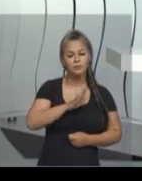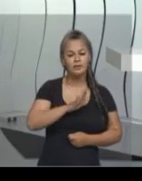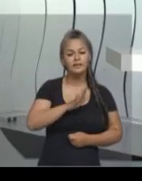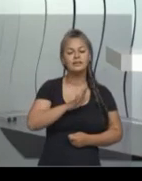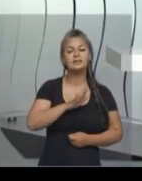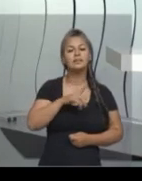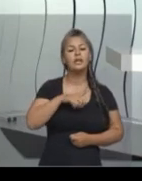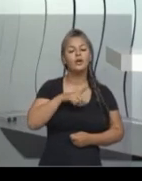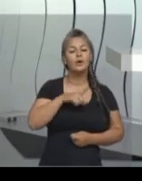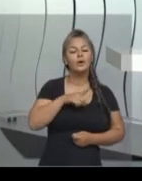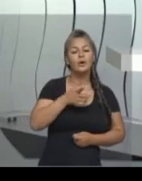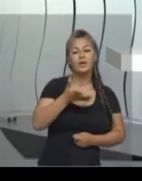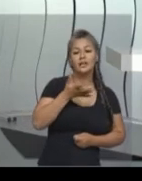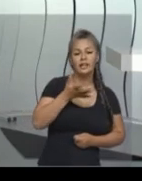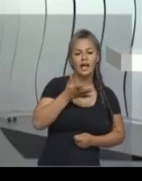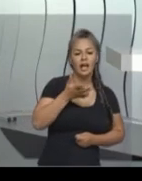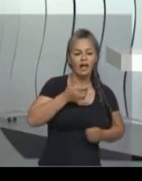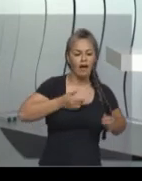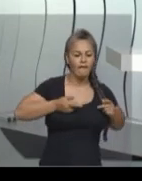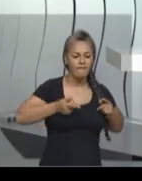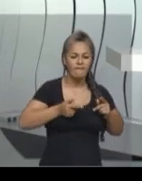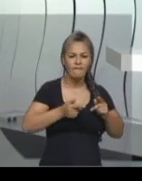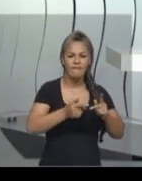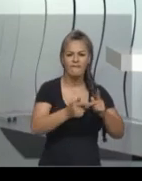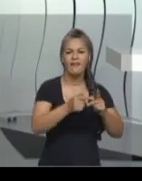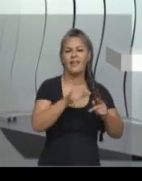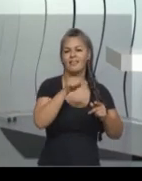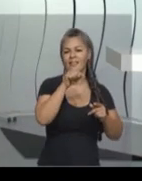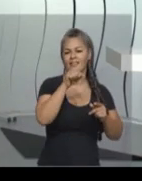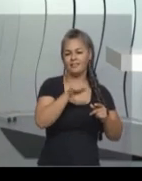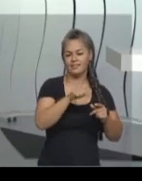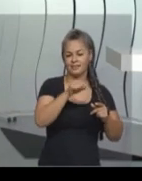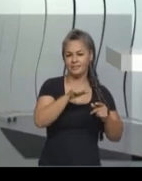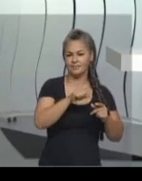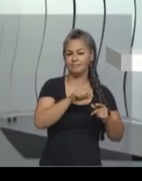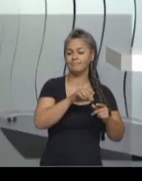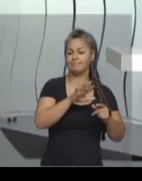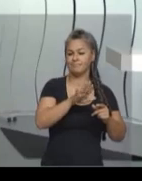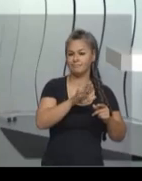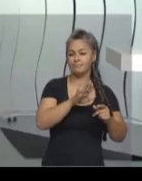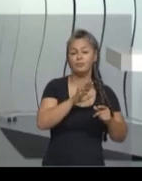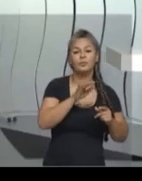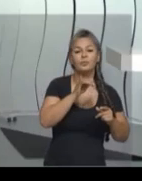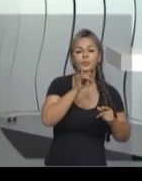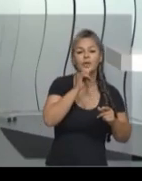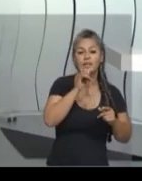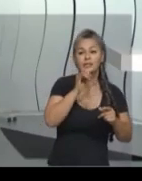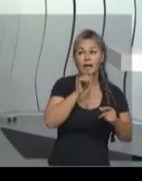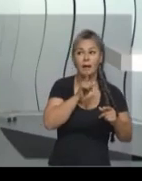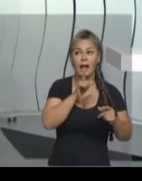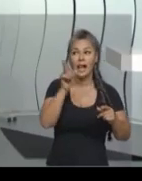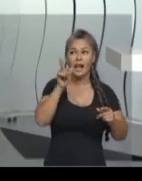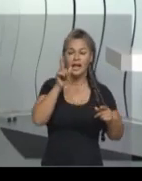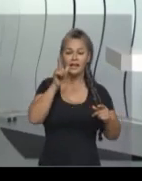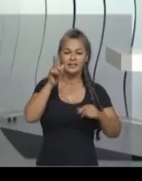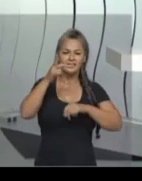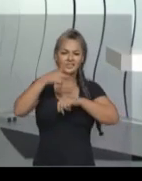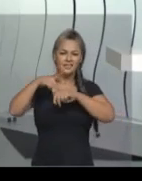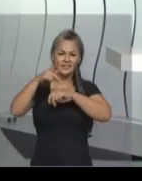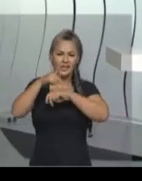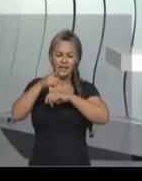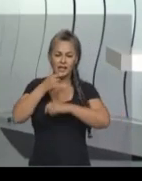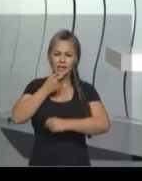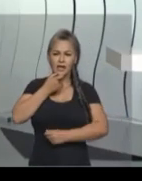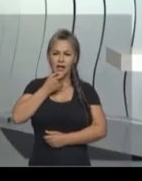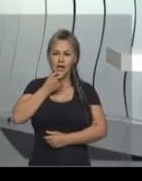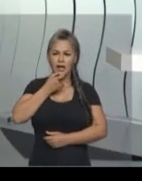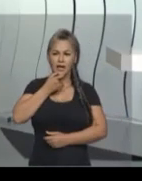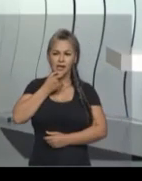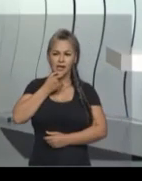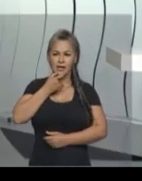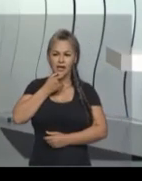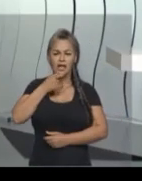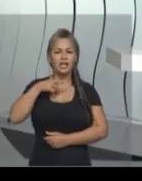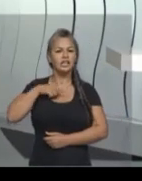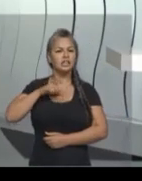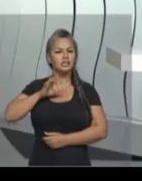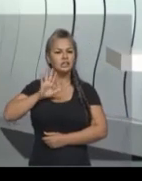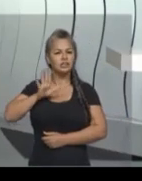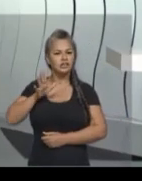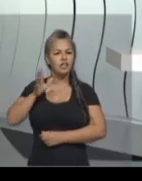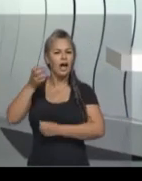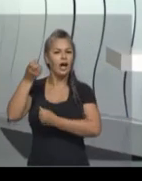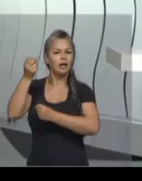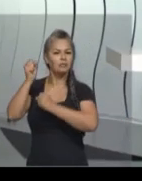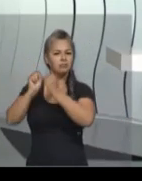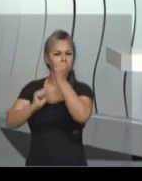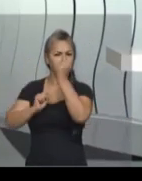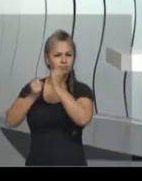inglesas. Vamos lembrar que a Inglaterra já era um país industrializado